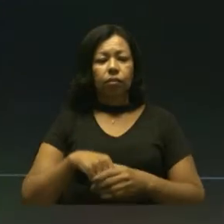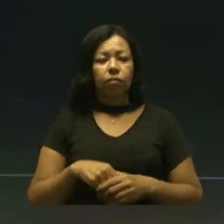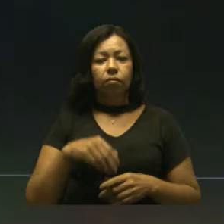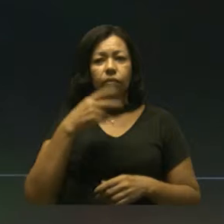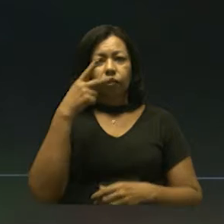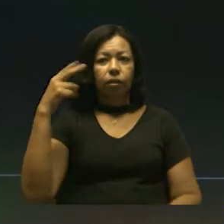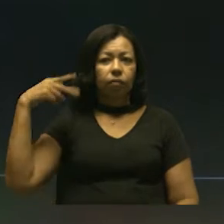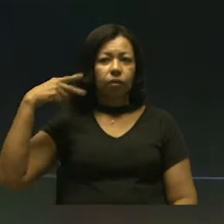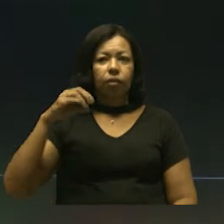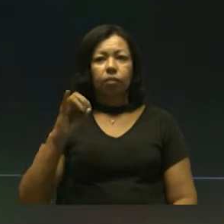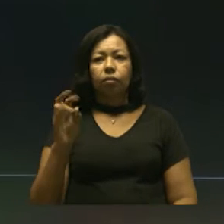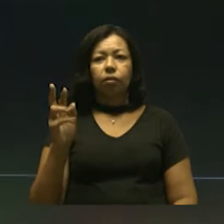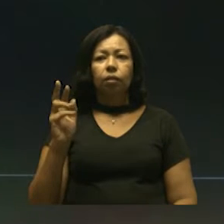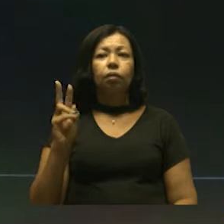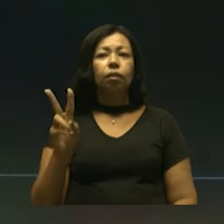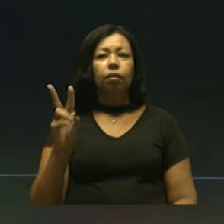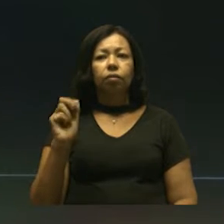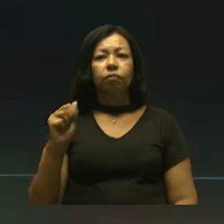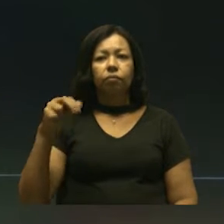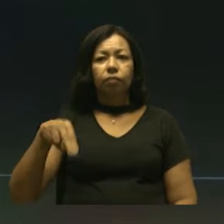palavra o vereador Ivan Delbrando.